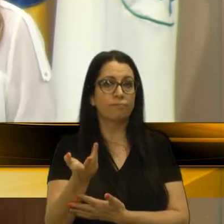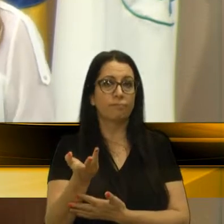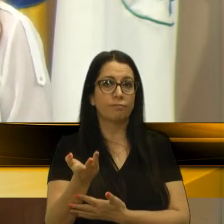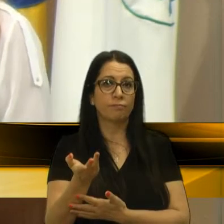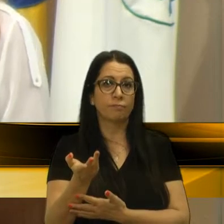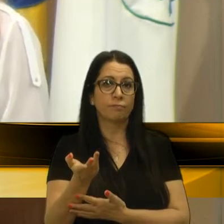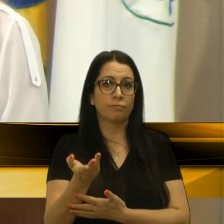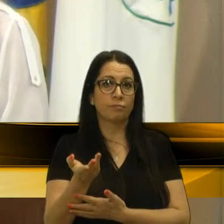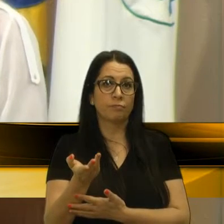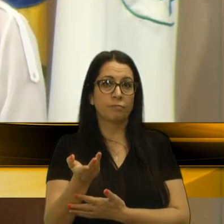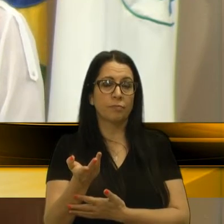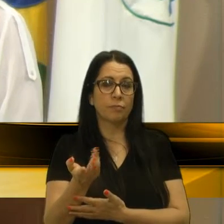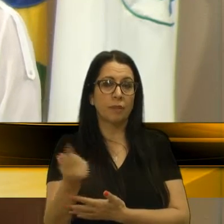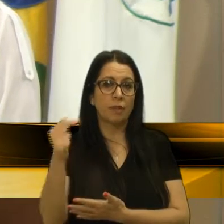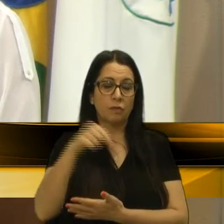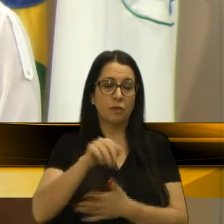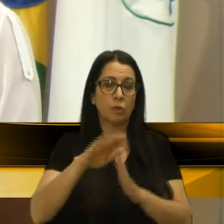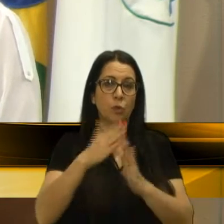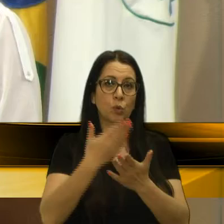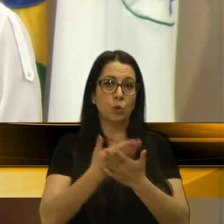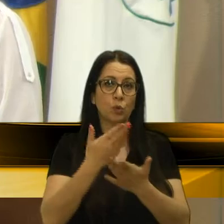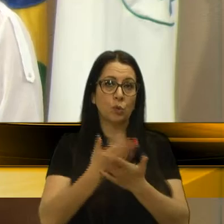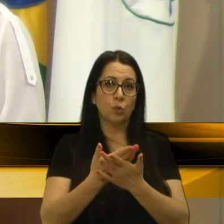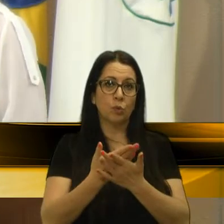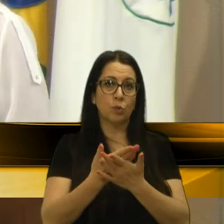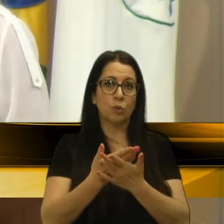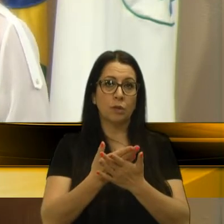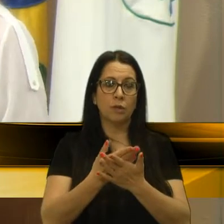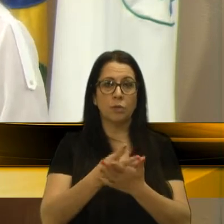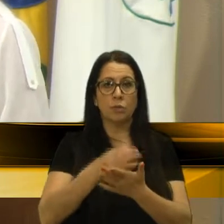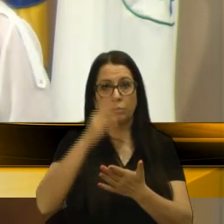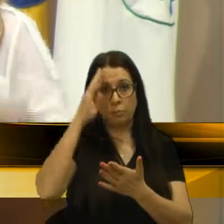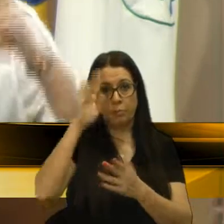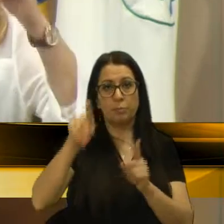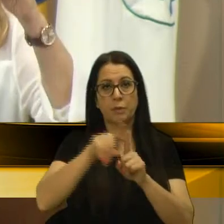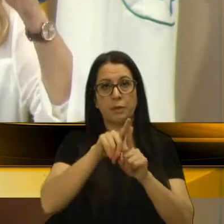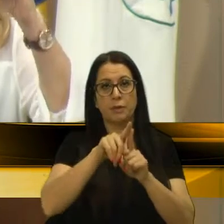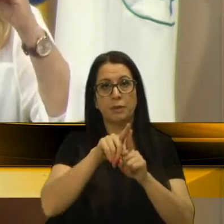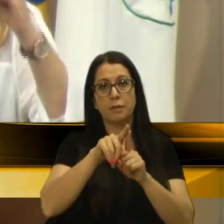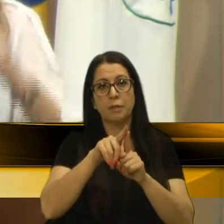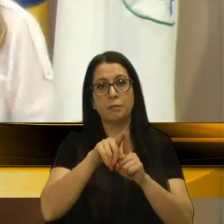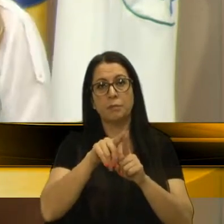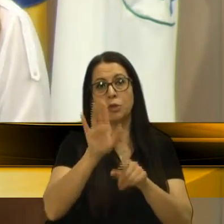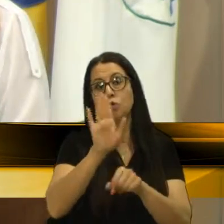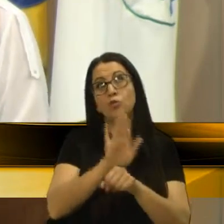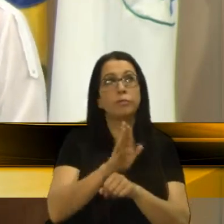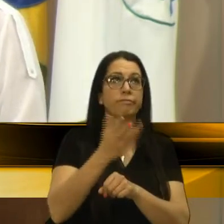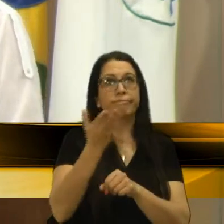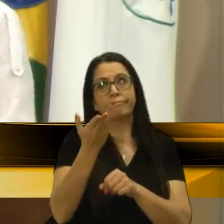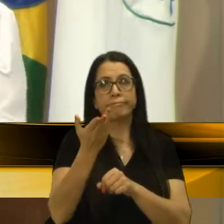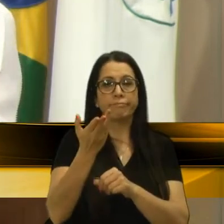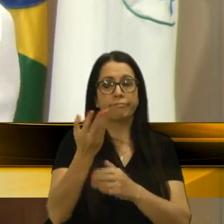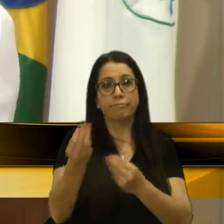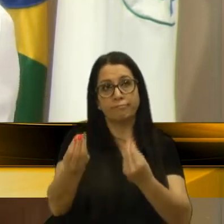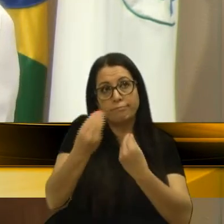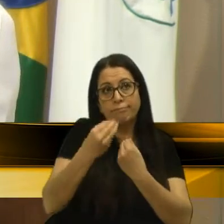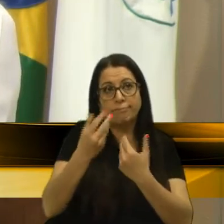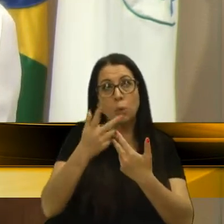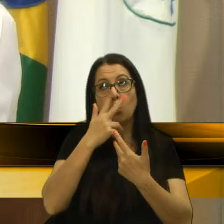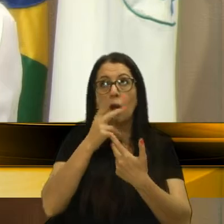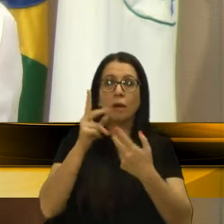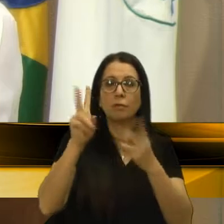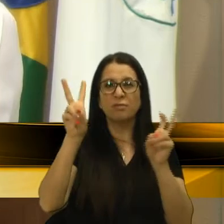vinda da escola cívico-militar como uma ajuda até meio divina, porque elas vivem uma situação